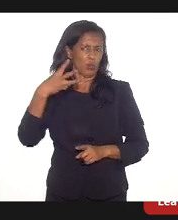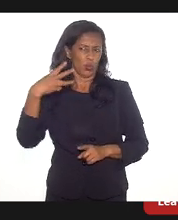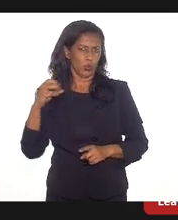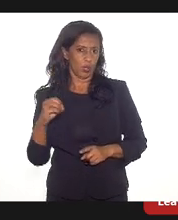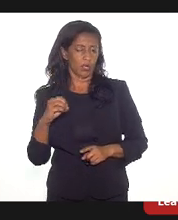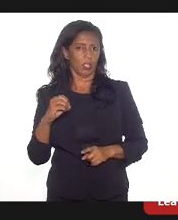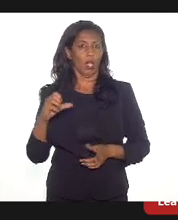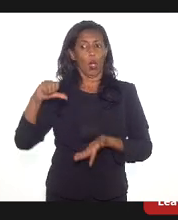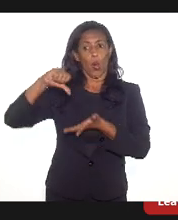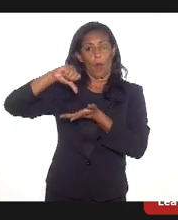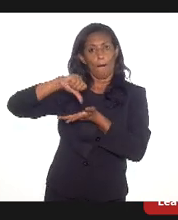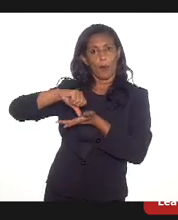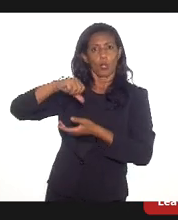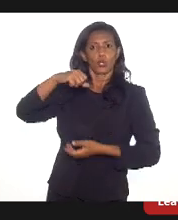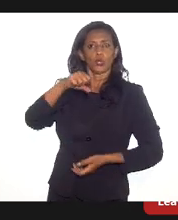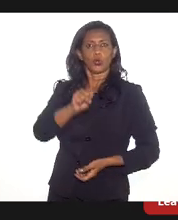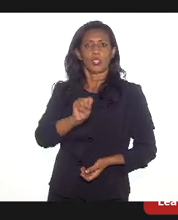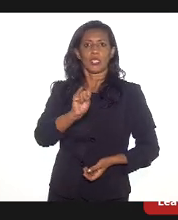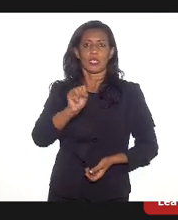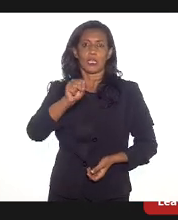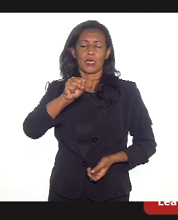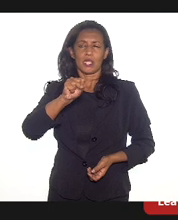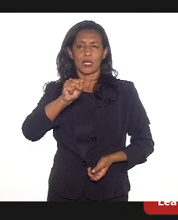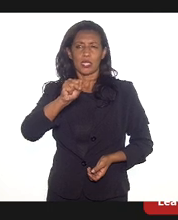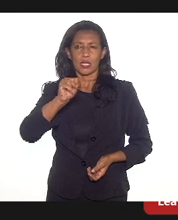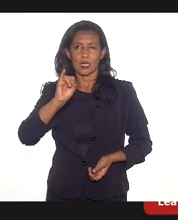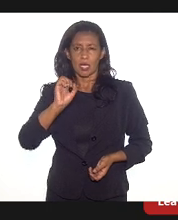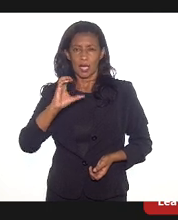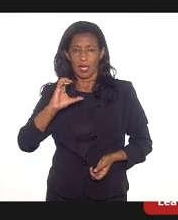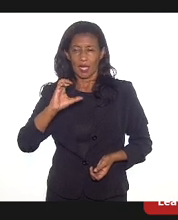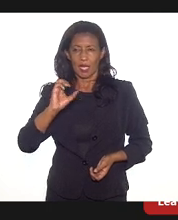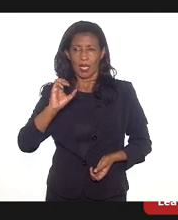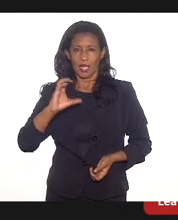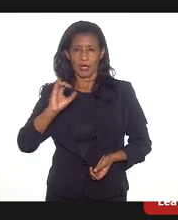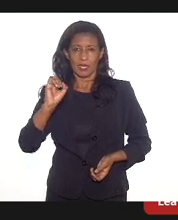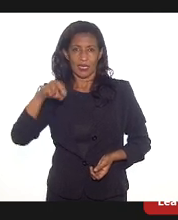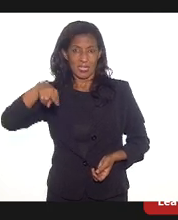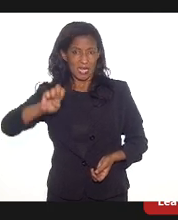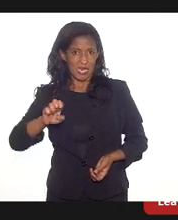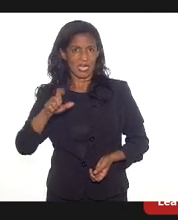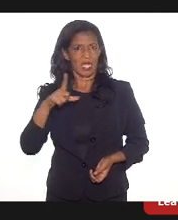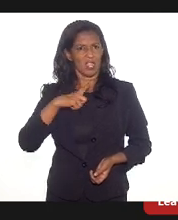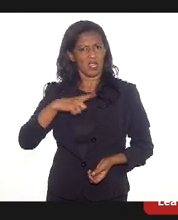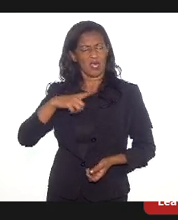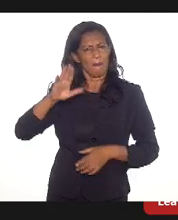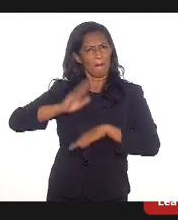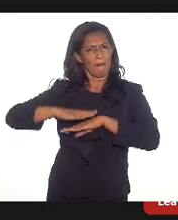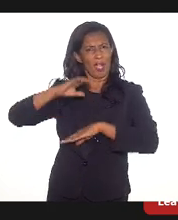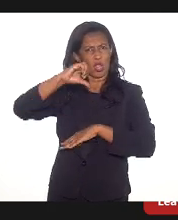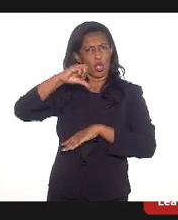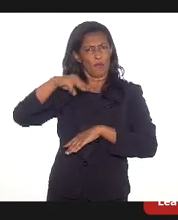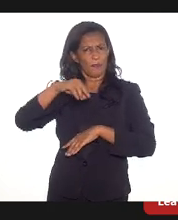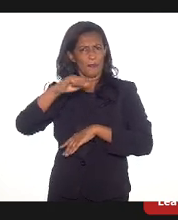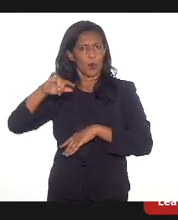postos do Cine ofereceram mais de 9.200 oportunidades.